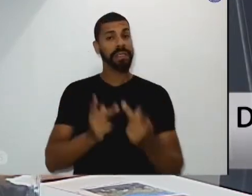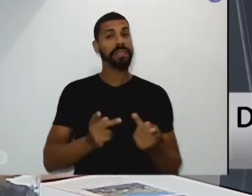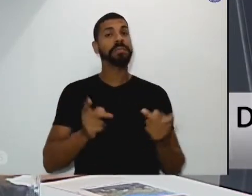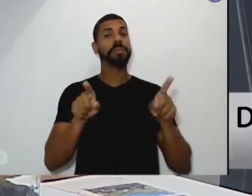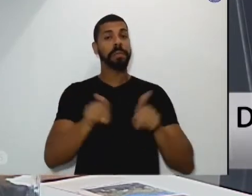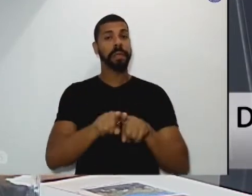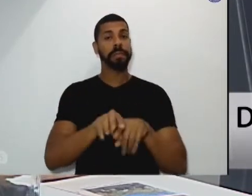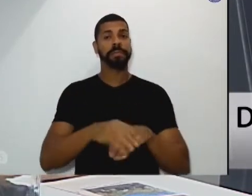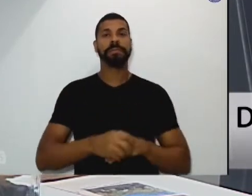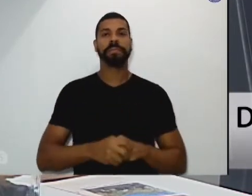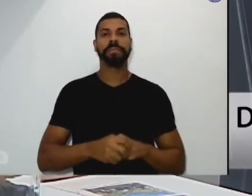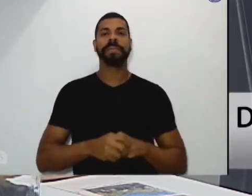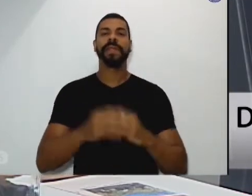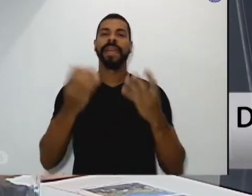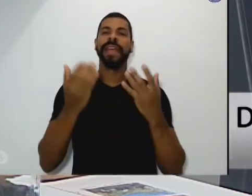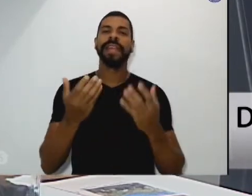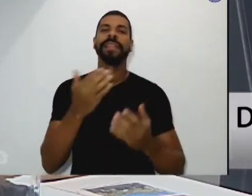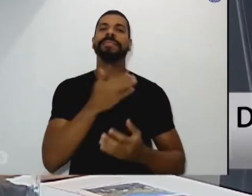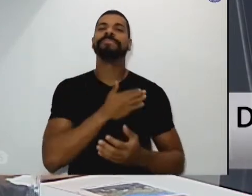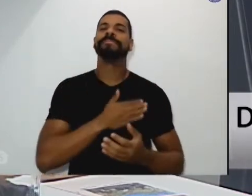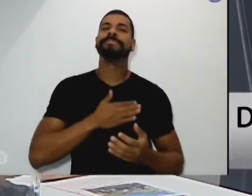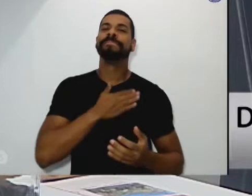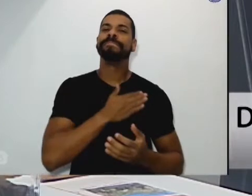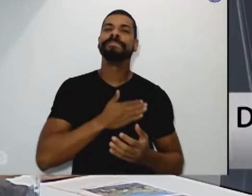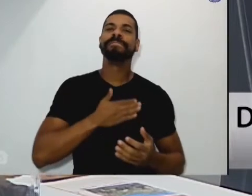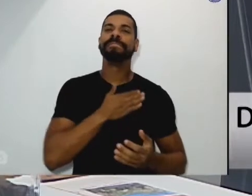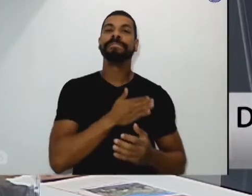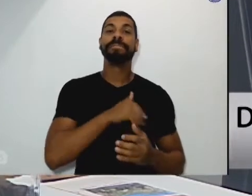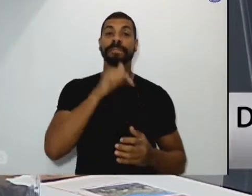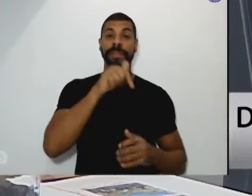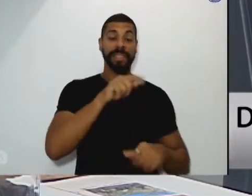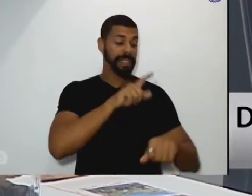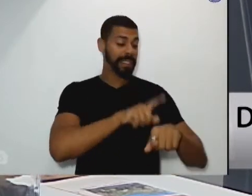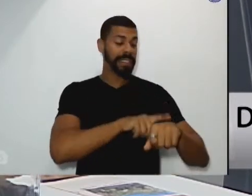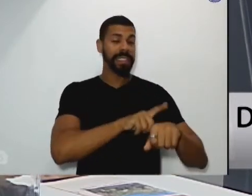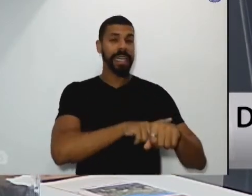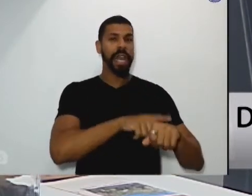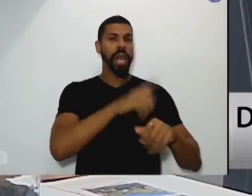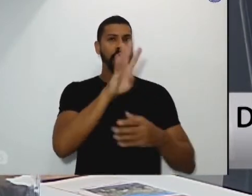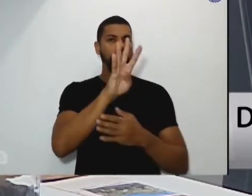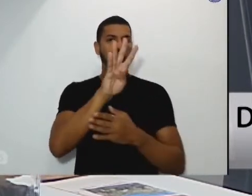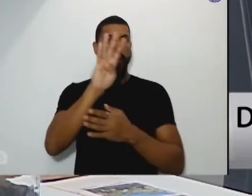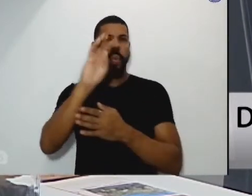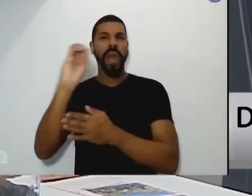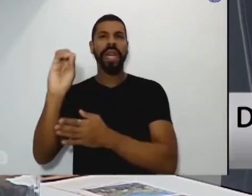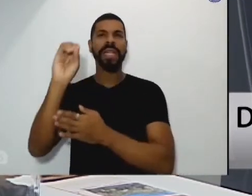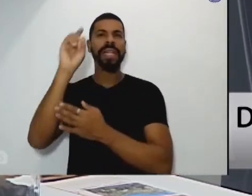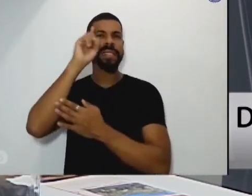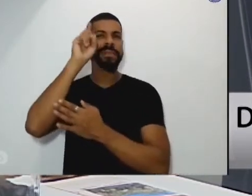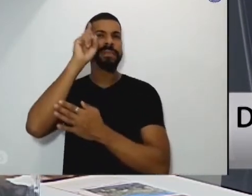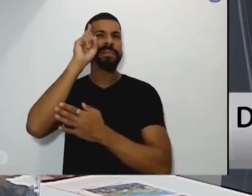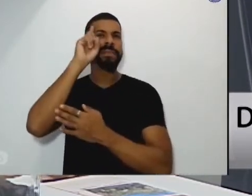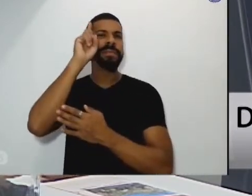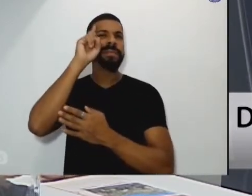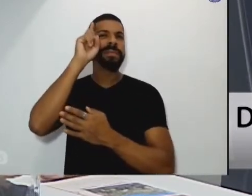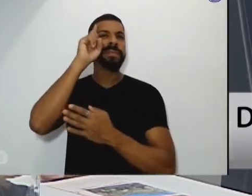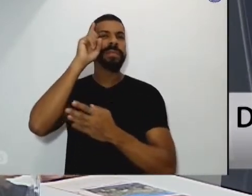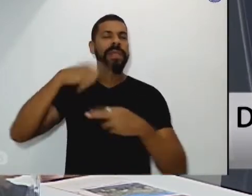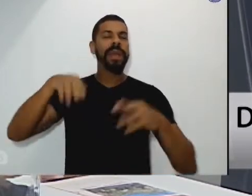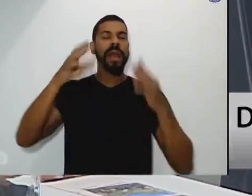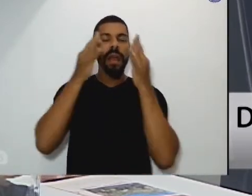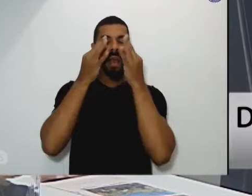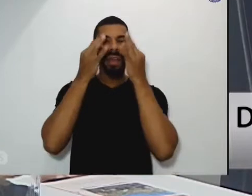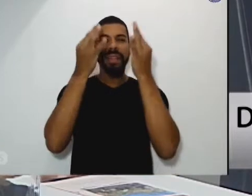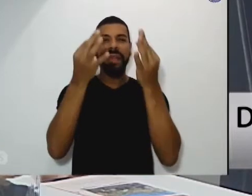Queridos amigos, a quaresma é um tempo propício para que, atentos à palavra de Deus que nos